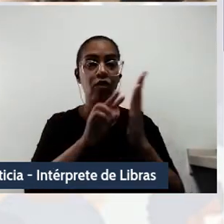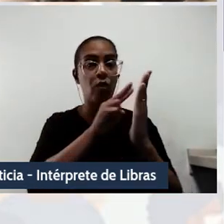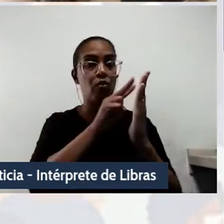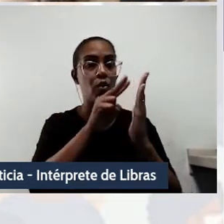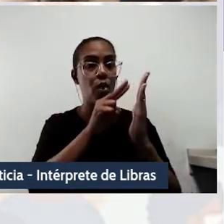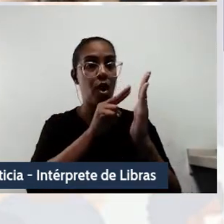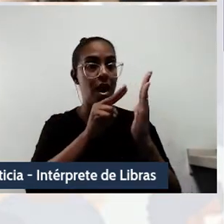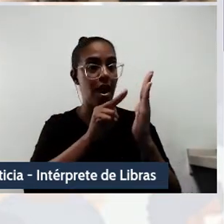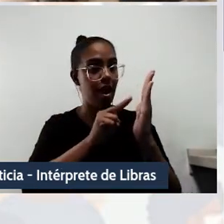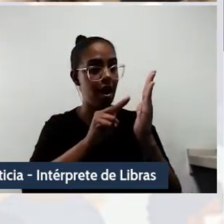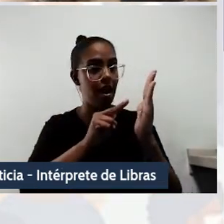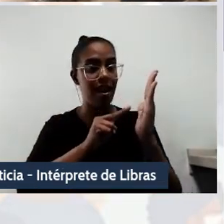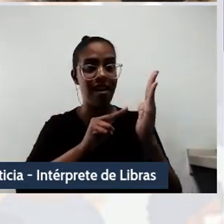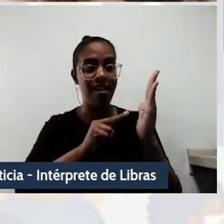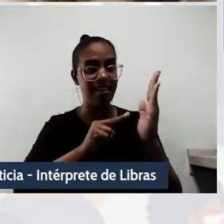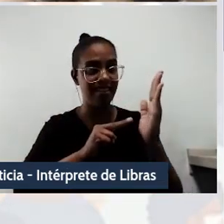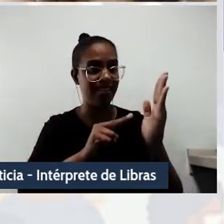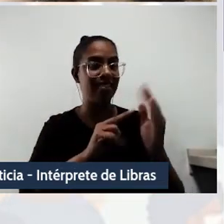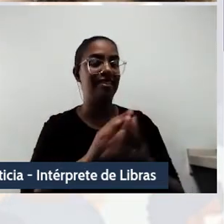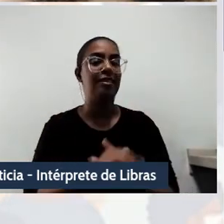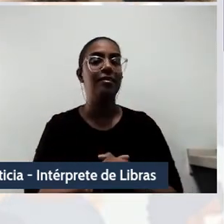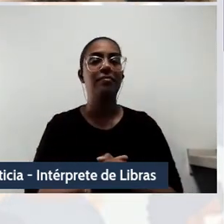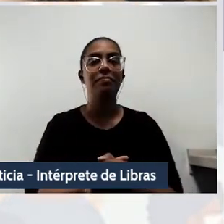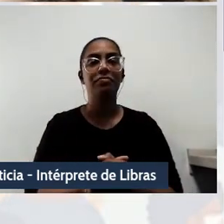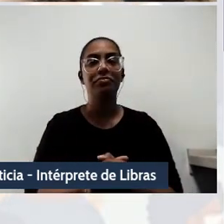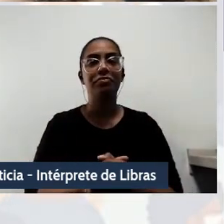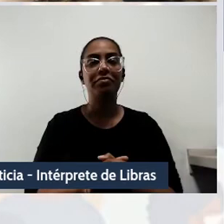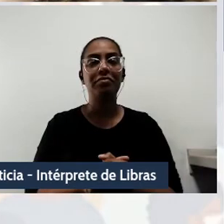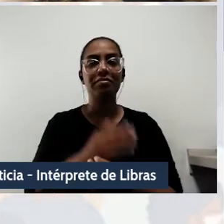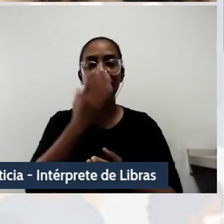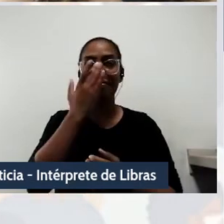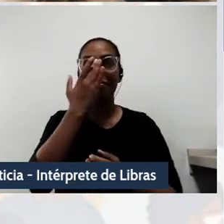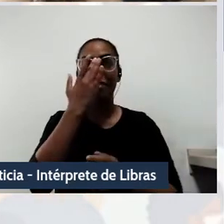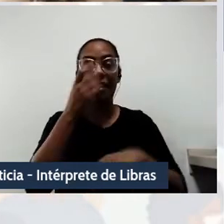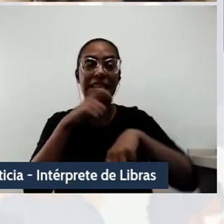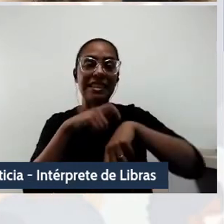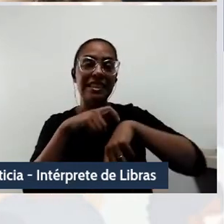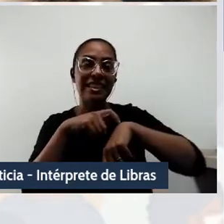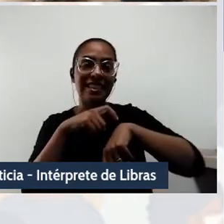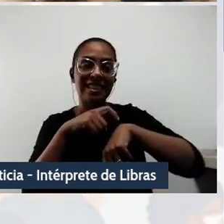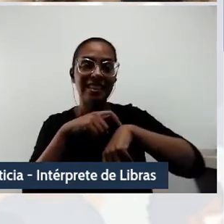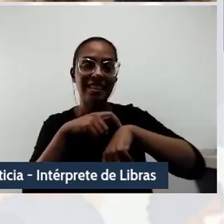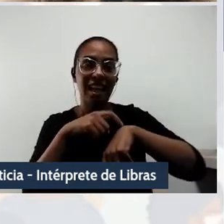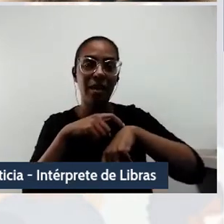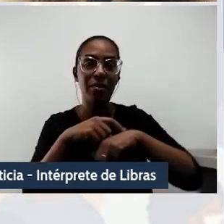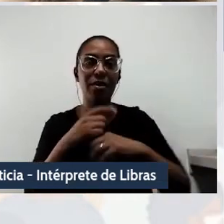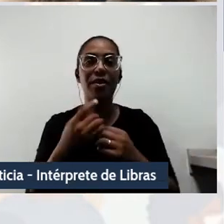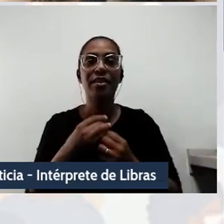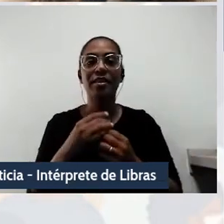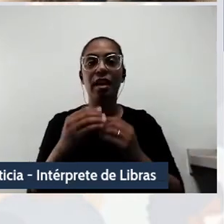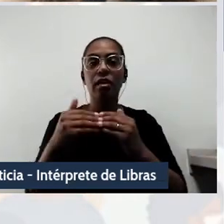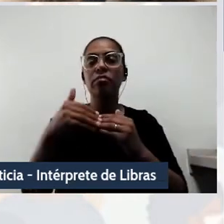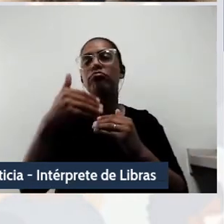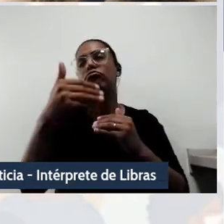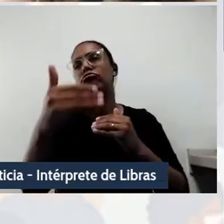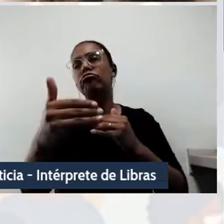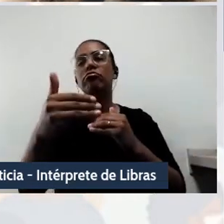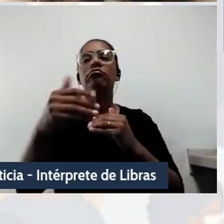num tempo preciso, né? Pois temos ainda evento no restante do dia, certo?